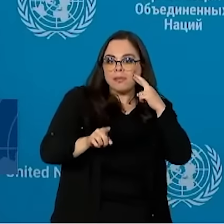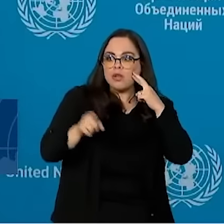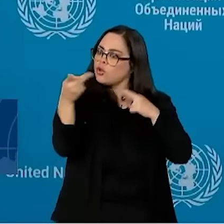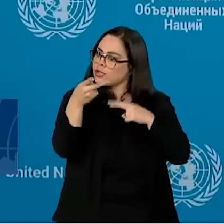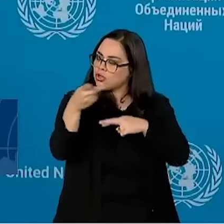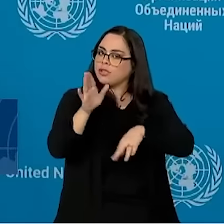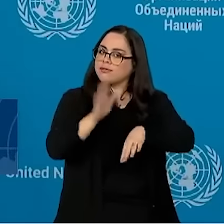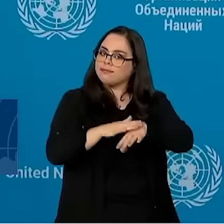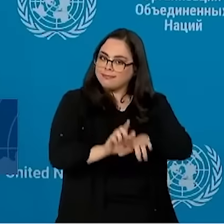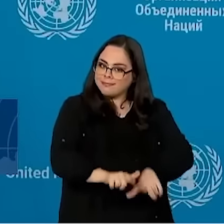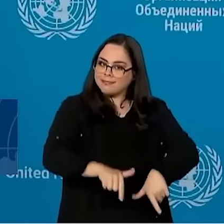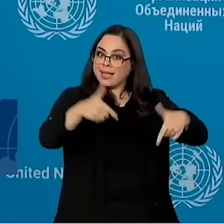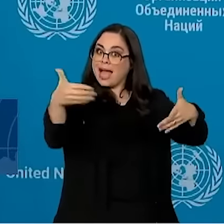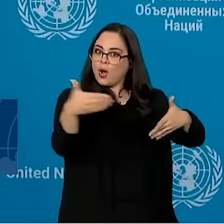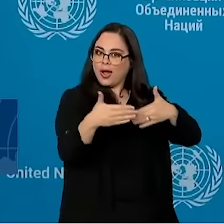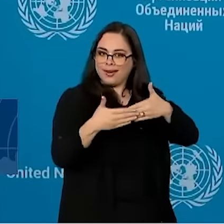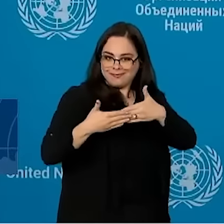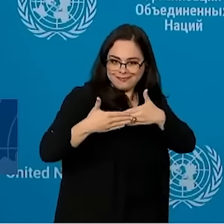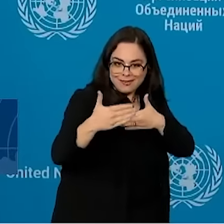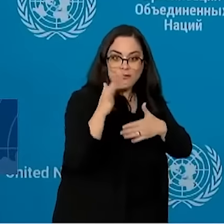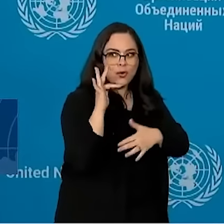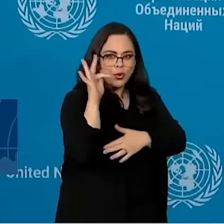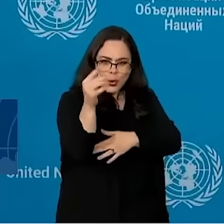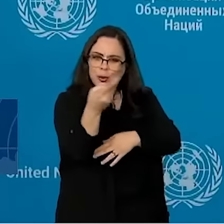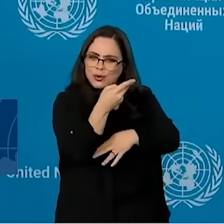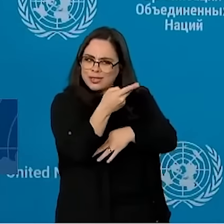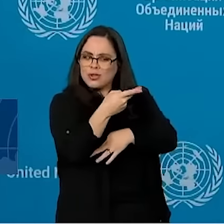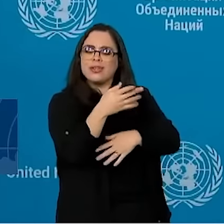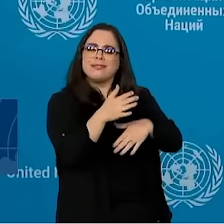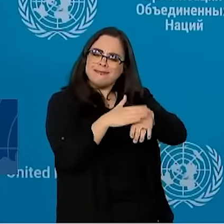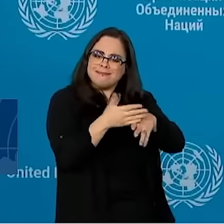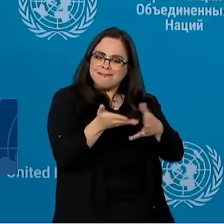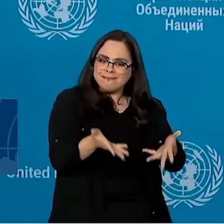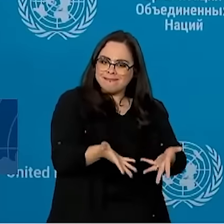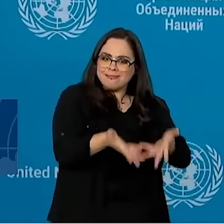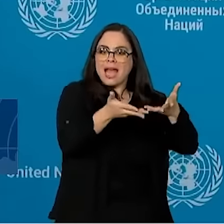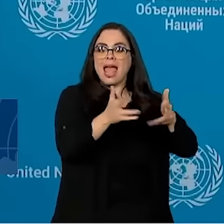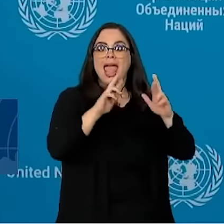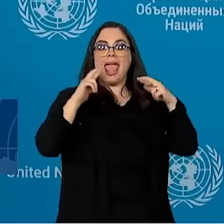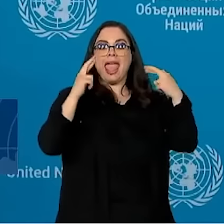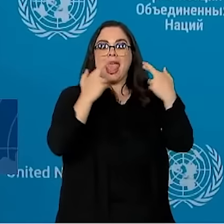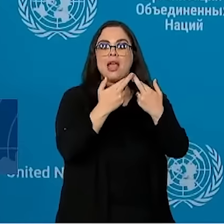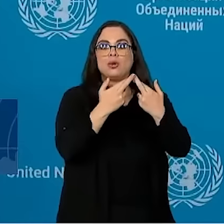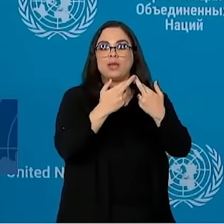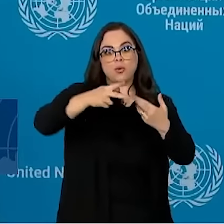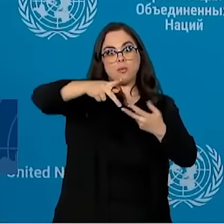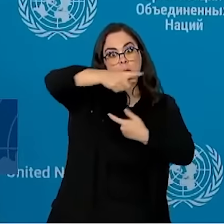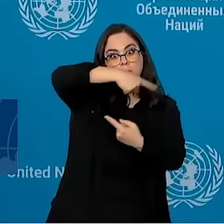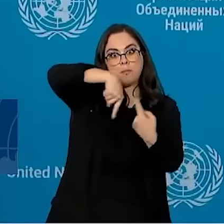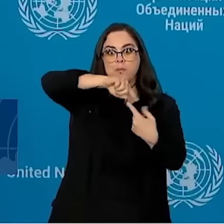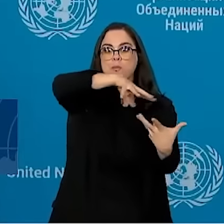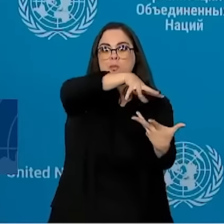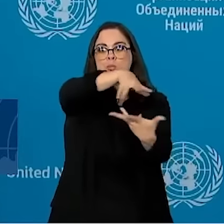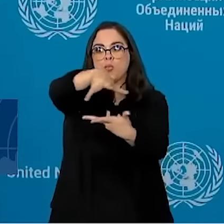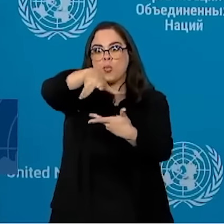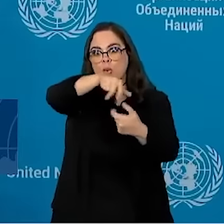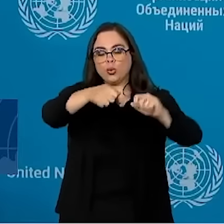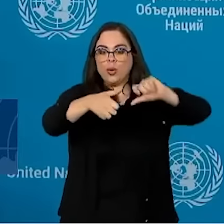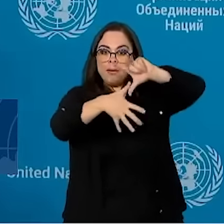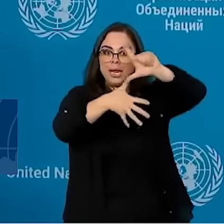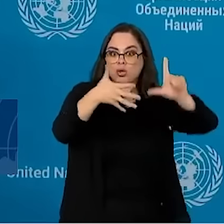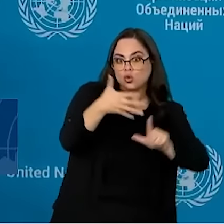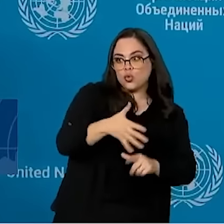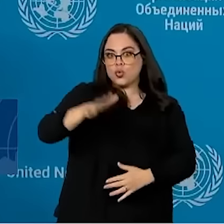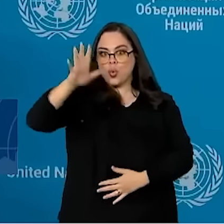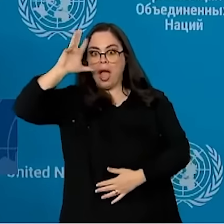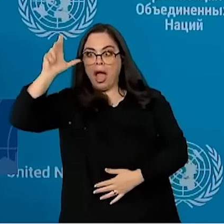vocês têm que tomar iniciativa daqui para frente para que a gente comece a fazer reuniões de parlamentares do mundo inteiro, no Brasil, de América do Sul,